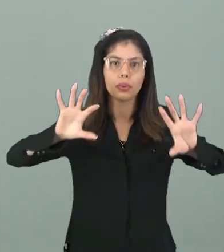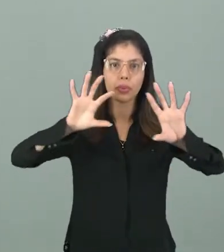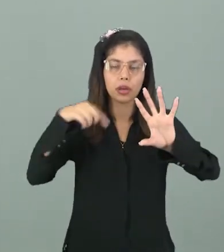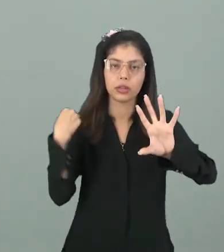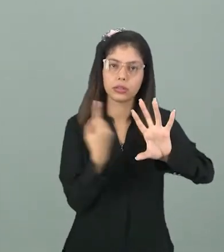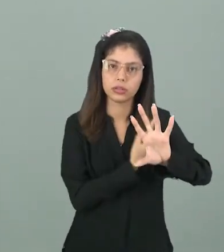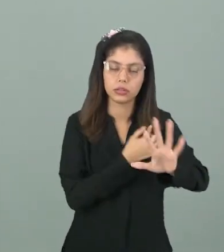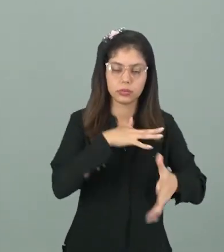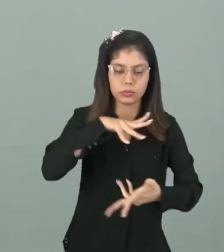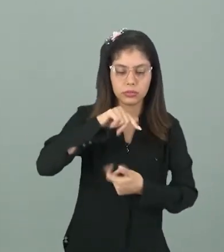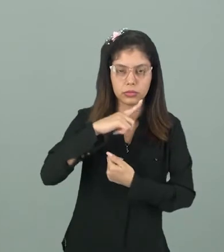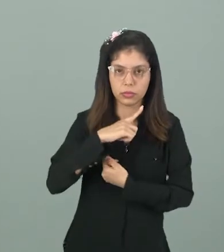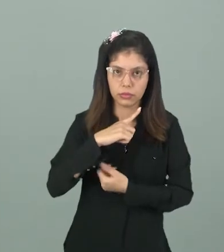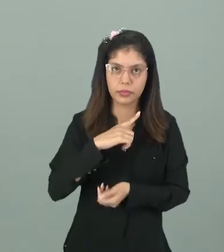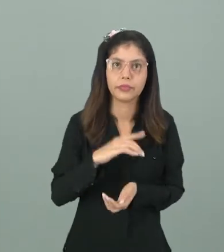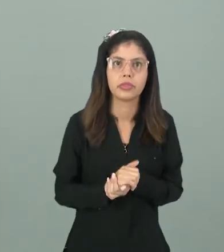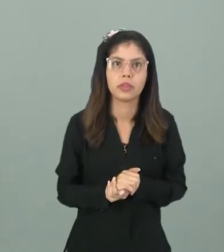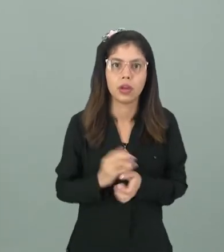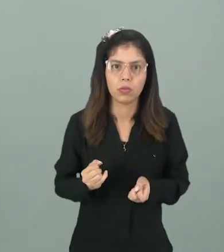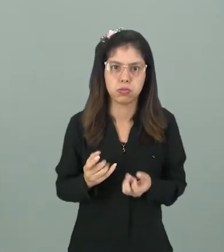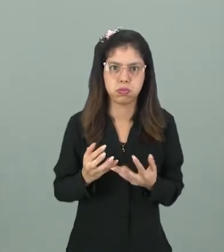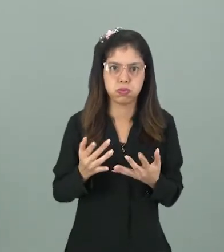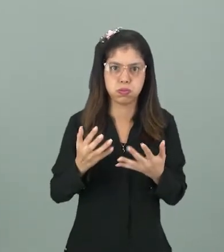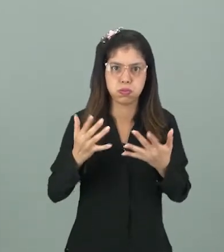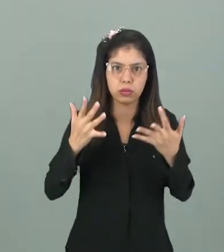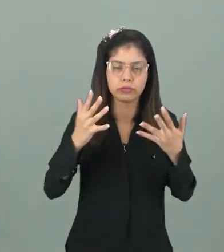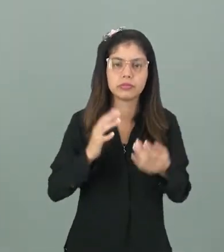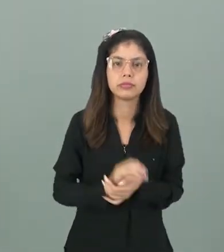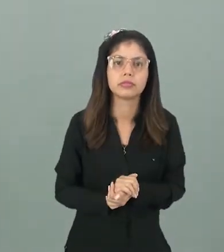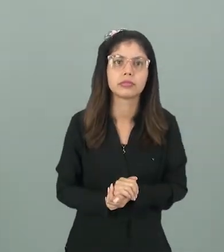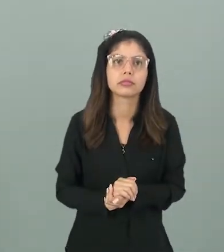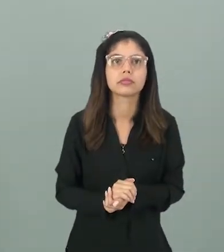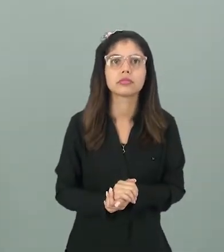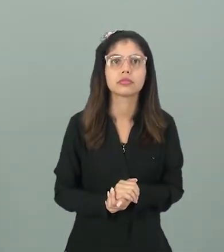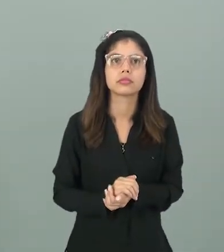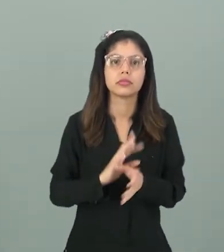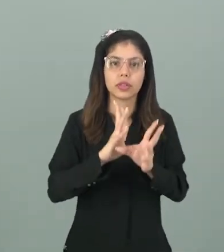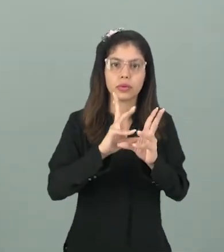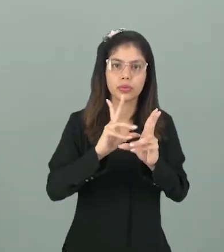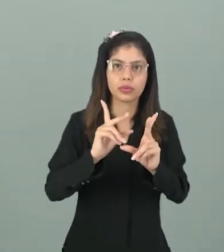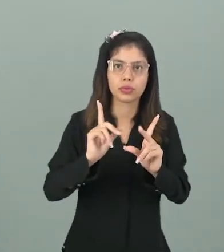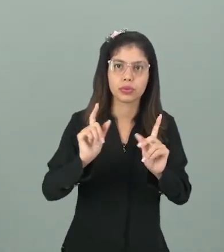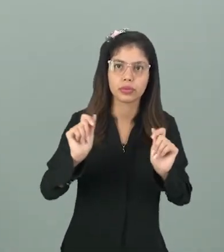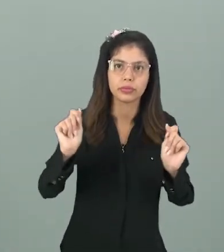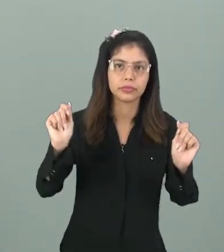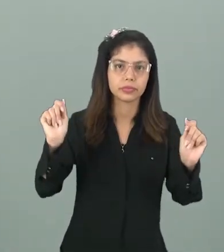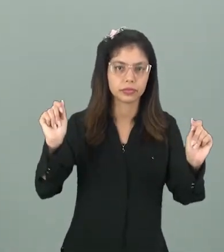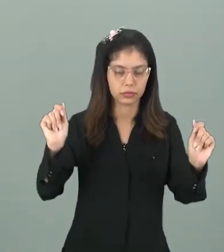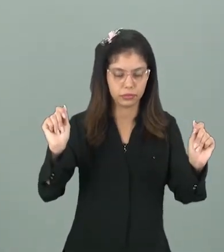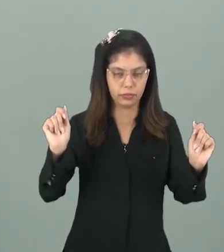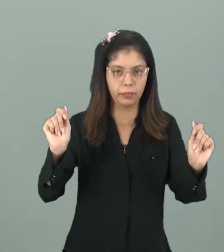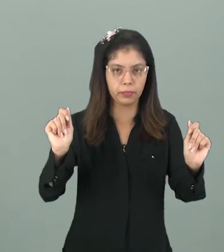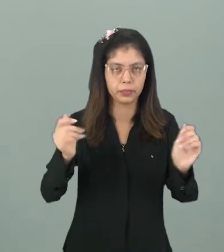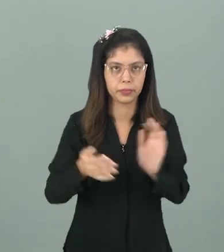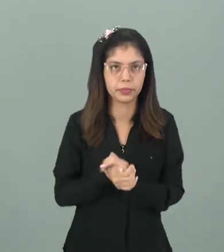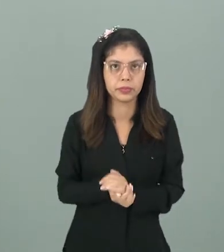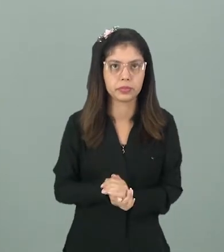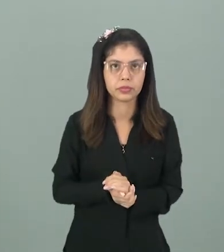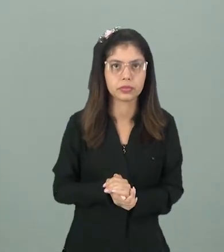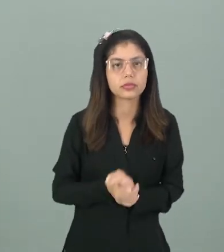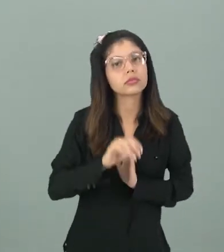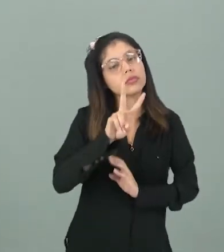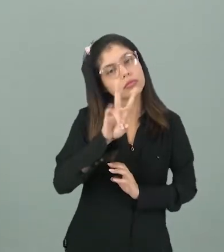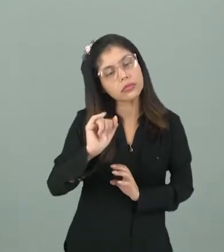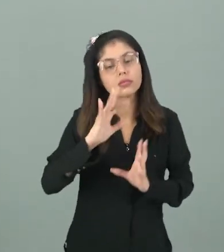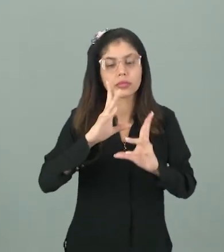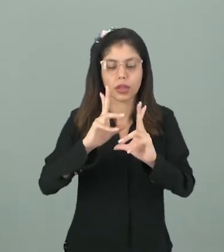tem, acaba se incendiando e aí vai se desintegrando, vai se desmanchando. E à medida que